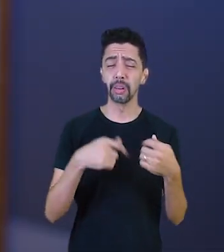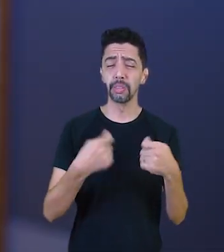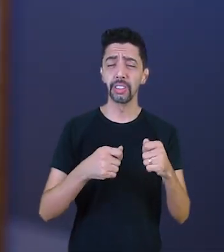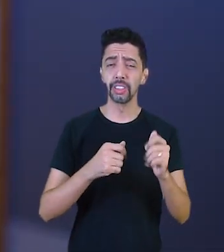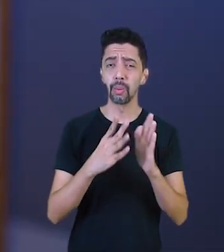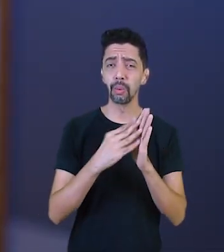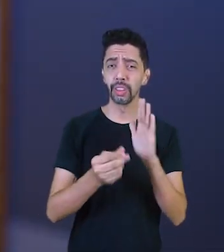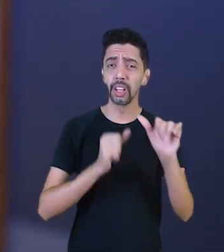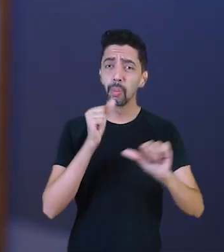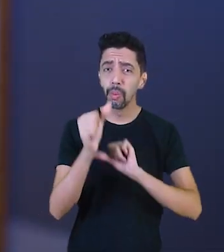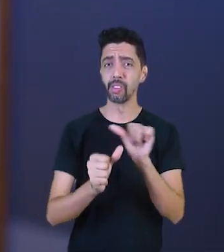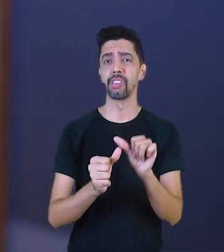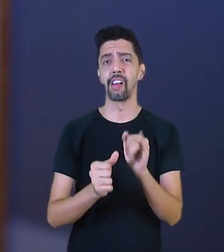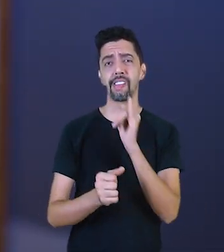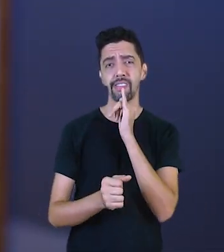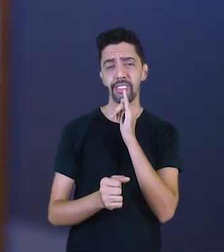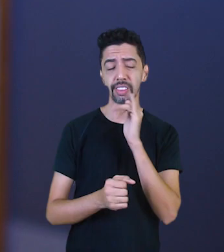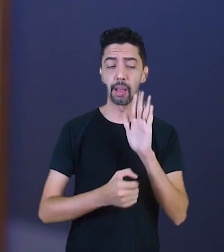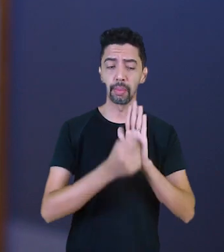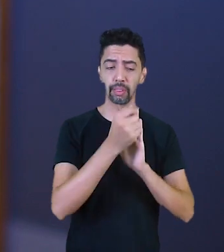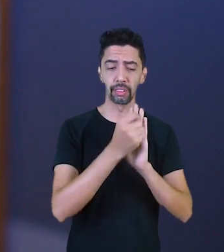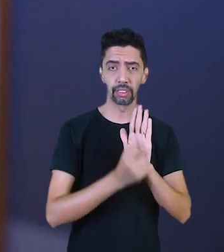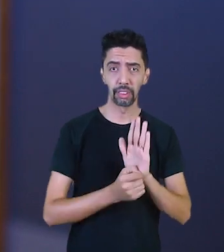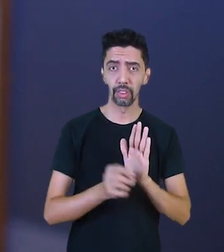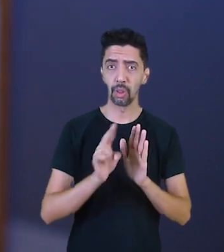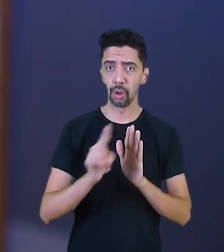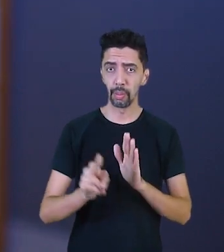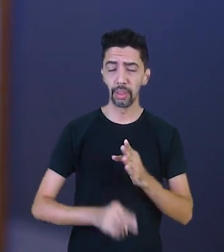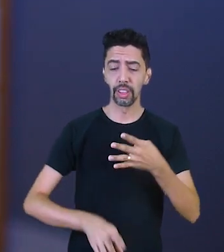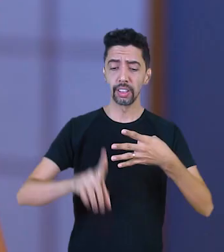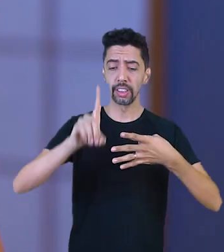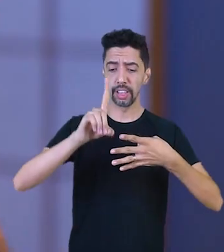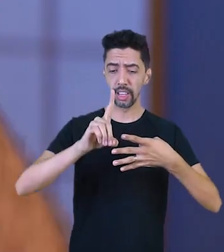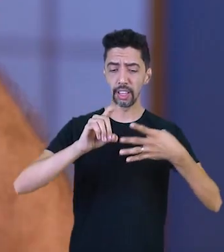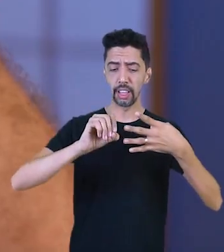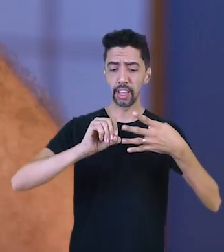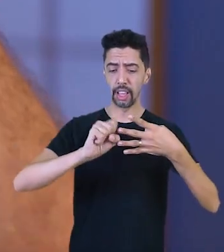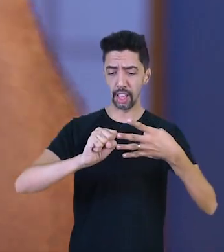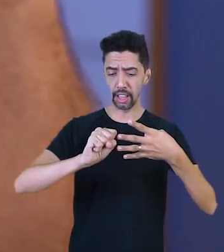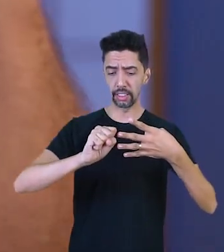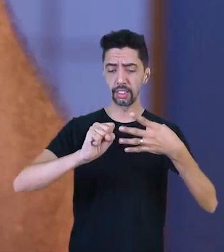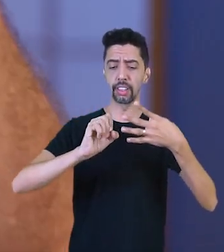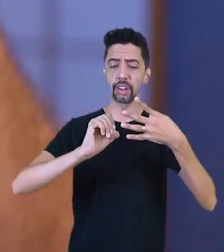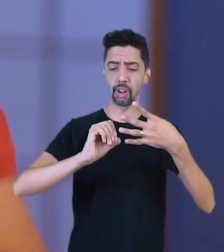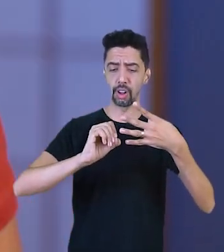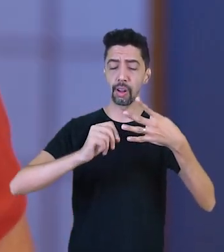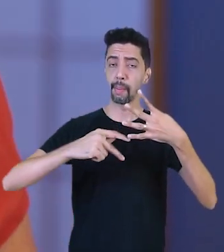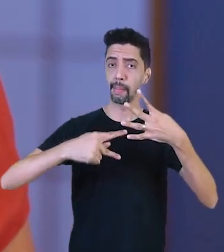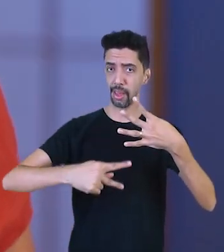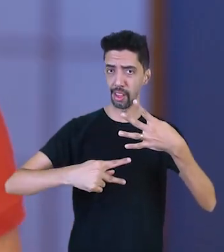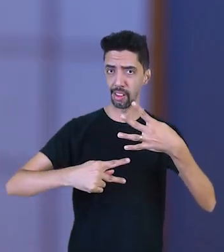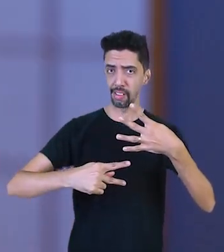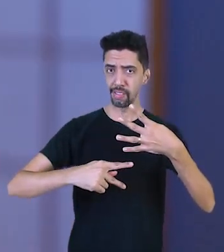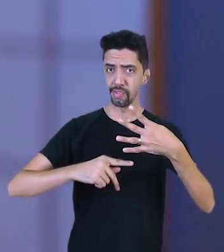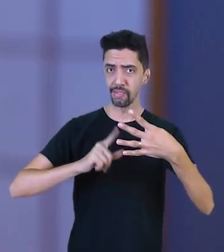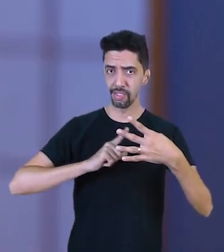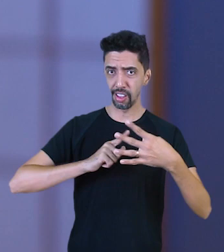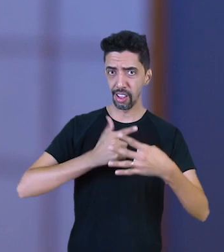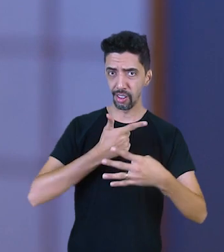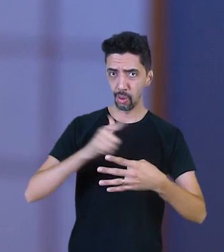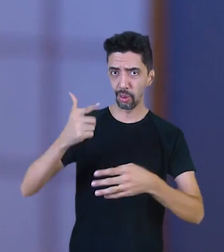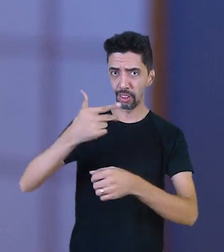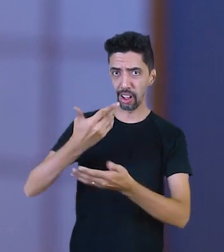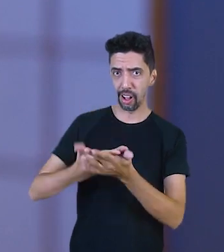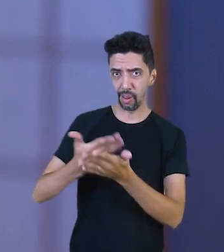Qual modelo estou falando? Orçamento financeiro de SOP. Vou deixar aqui uma aula de orçamento financeiro para que você